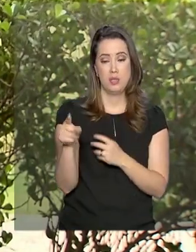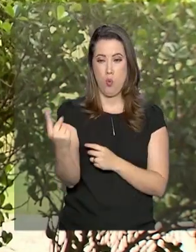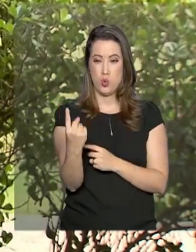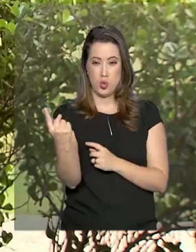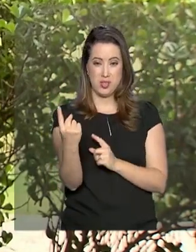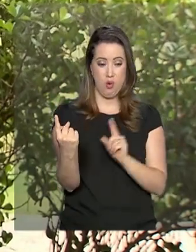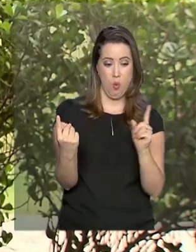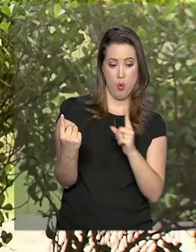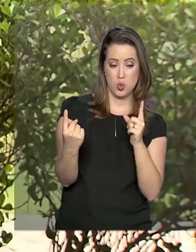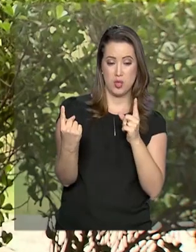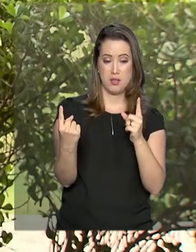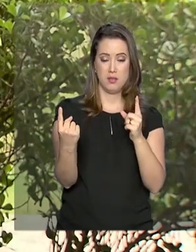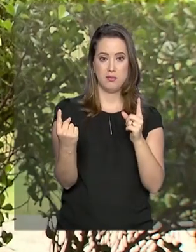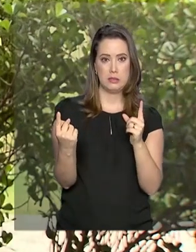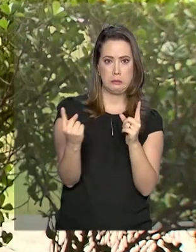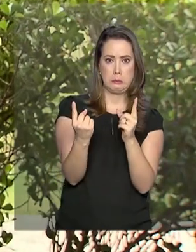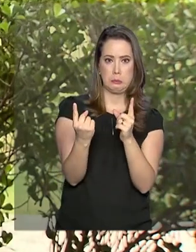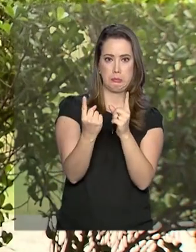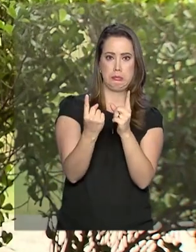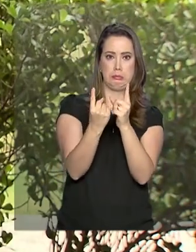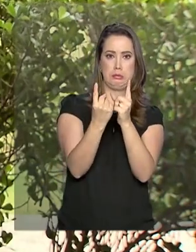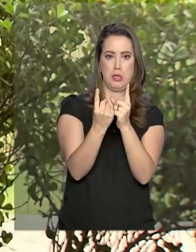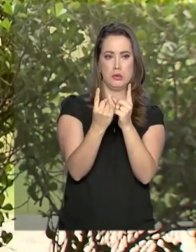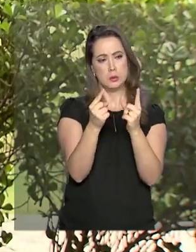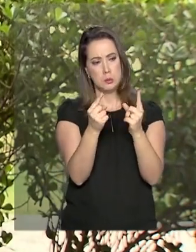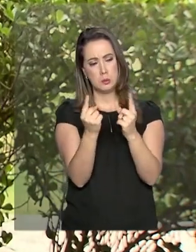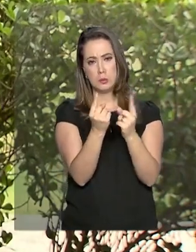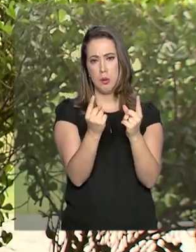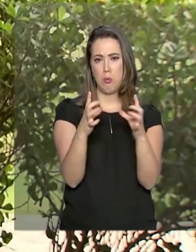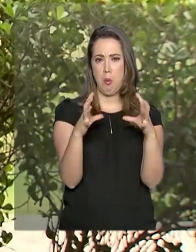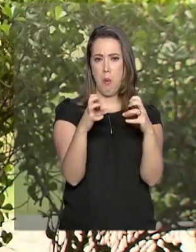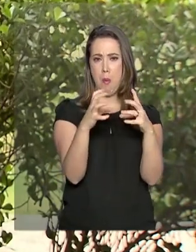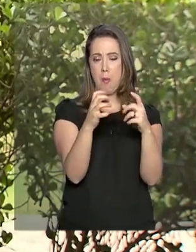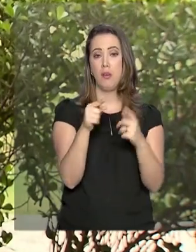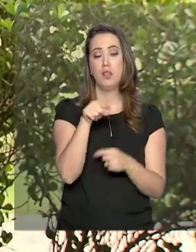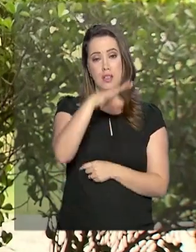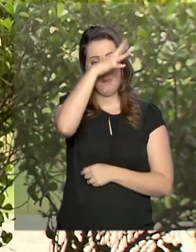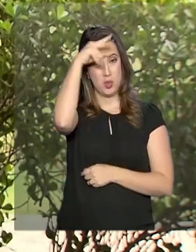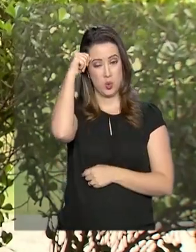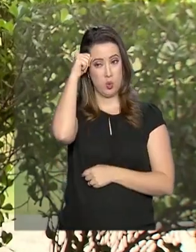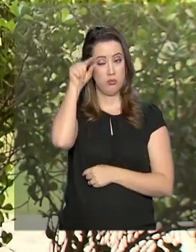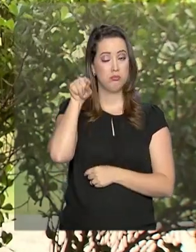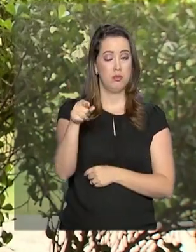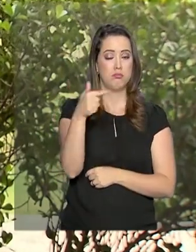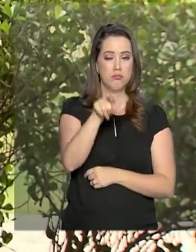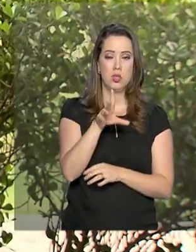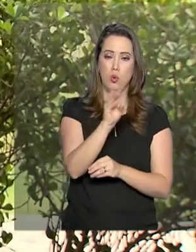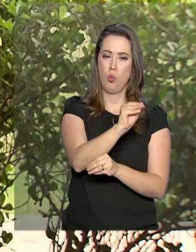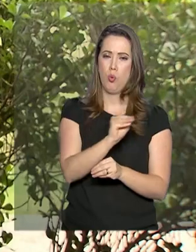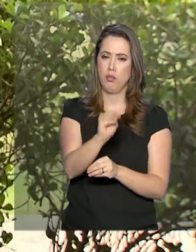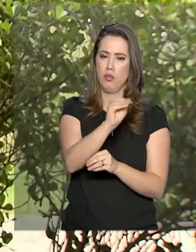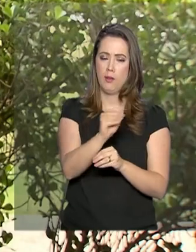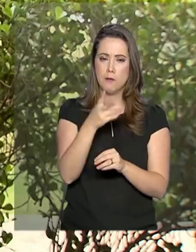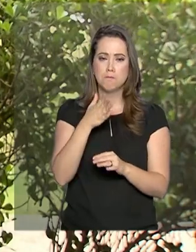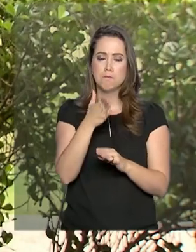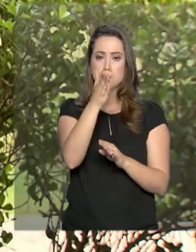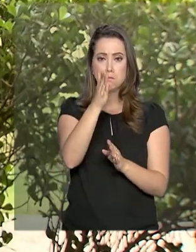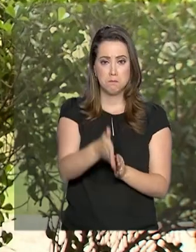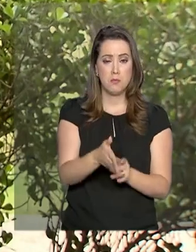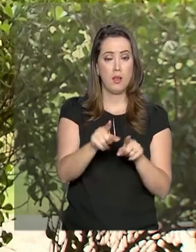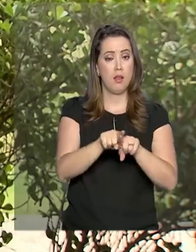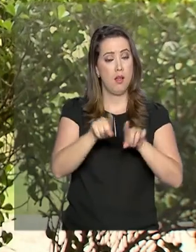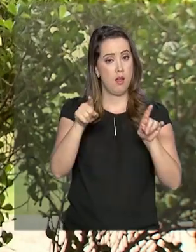Parte dos corubos ainda vive em isolamento na selva amazônica e é esse grupo que a expedição quer alcançar.